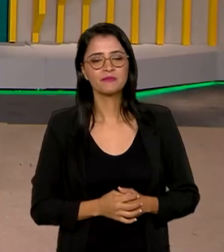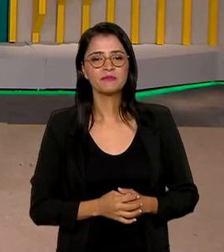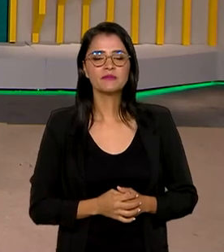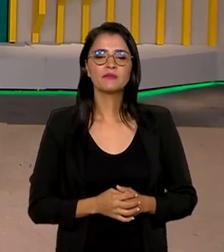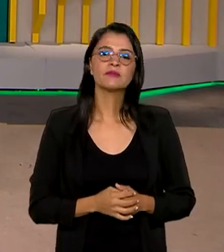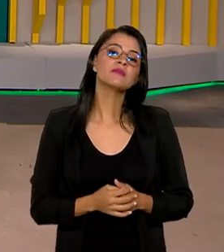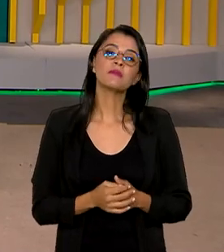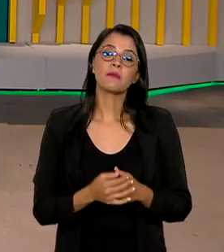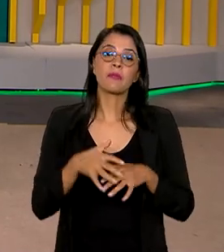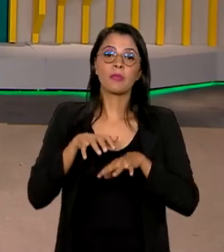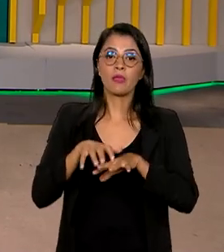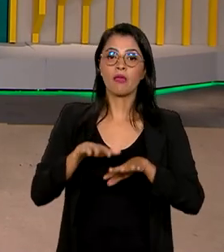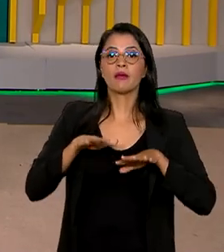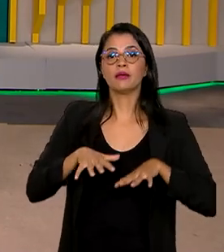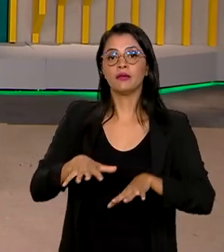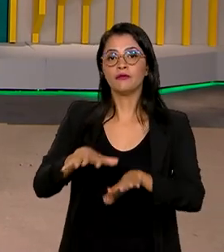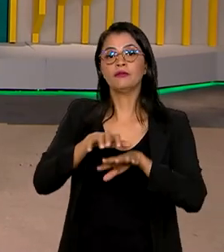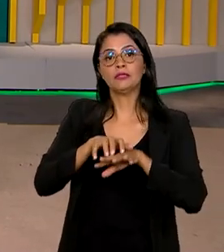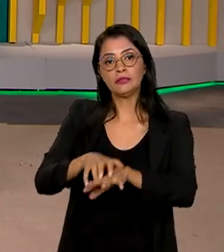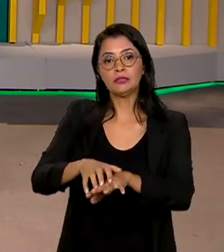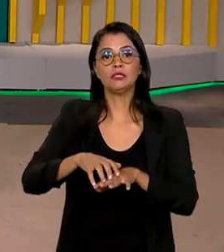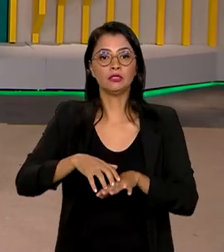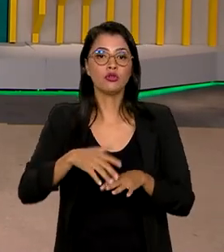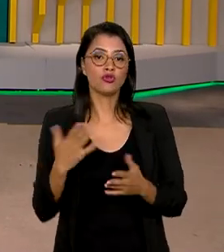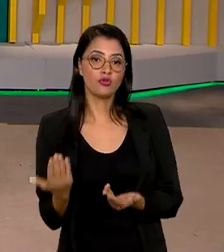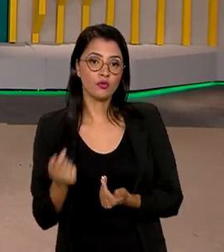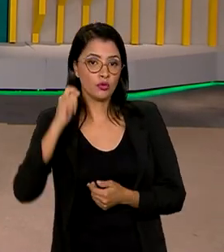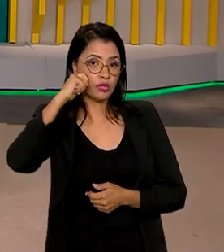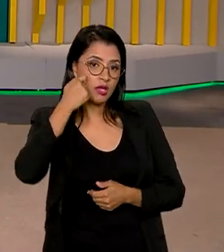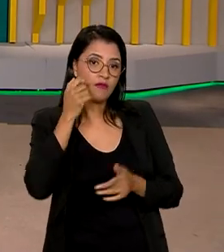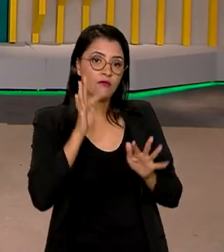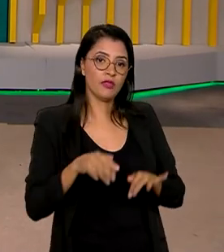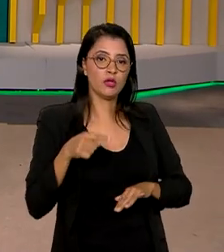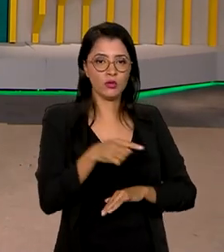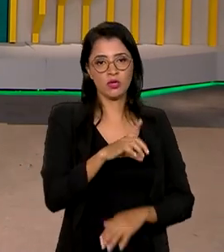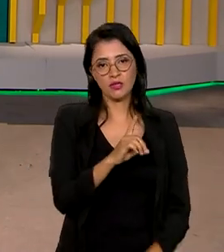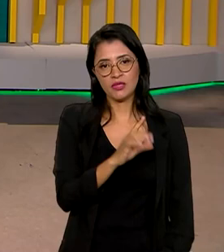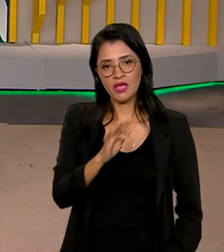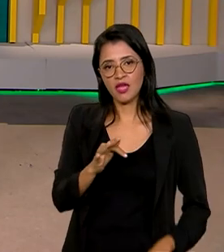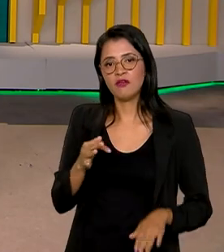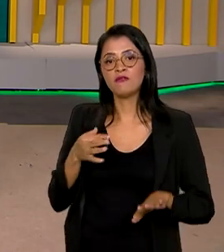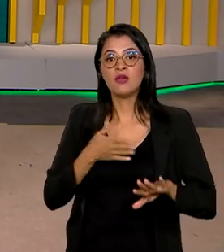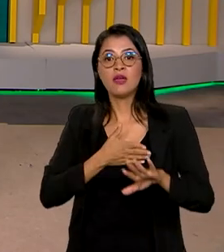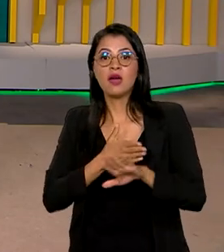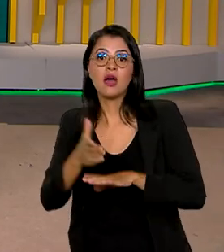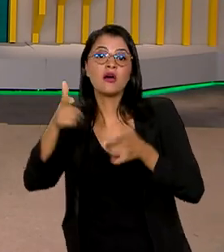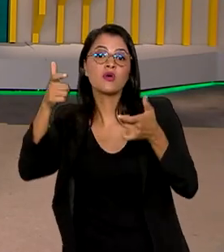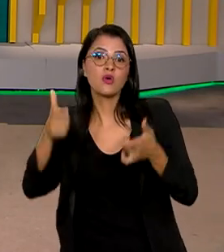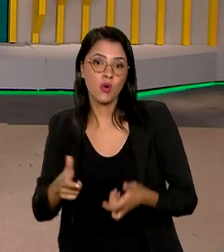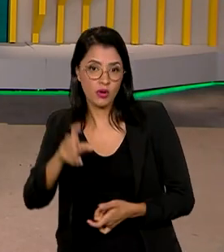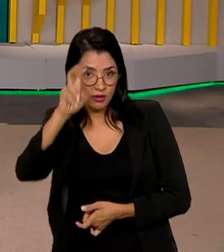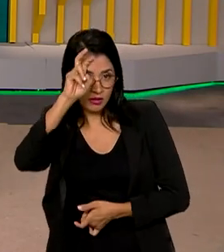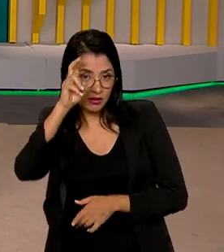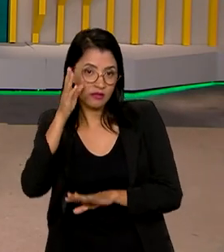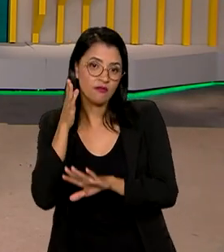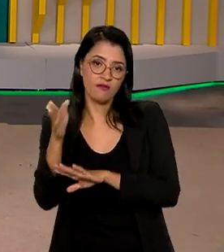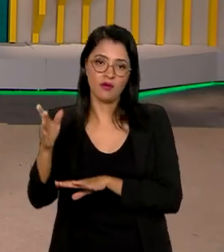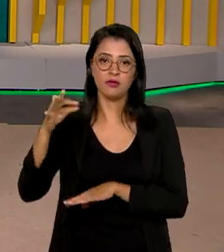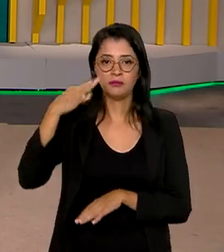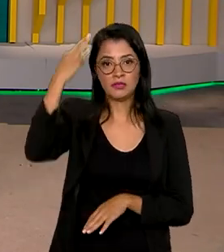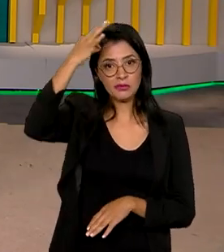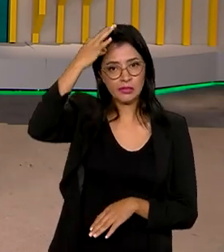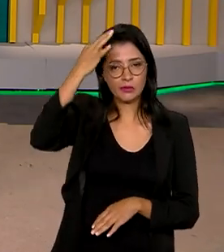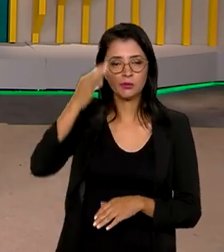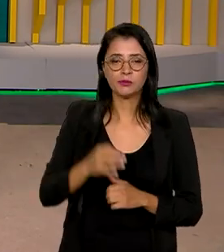A caravana Juventude Negra encerrou a passagem pelo Distrito Federal e segue nessa quinta-feira para o Espírito